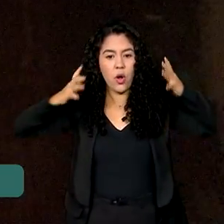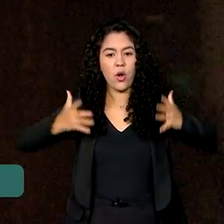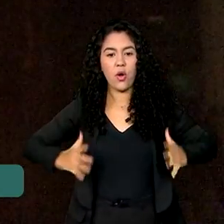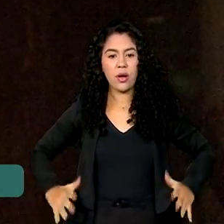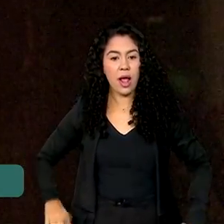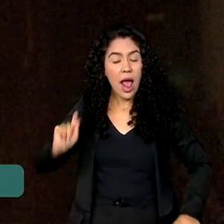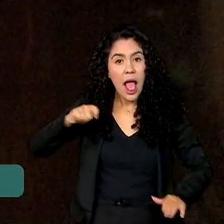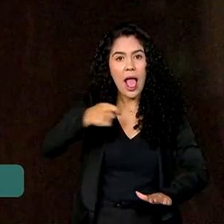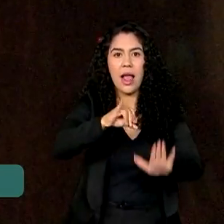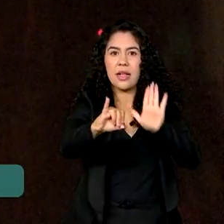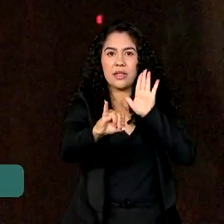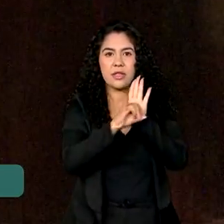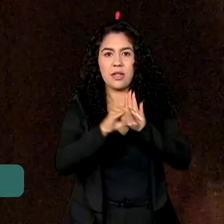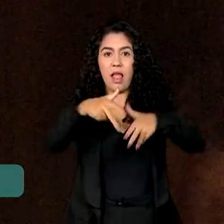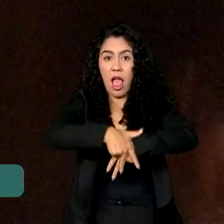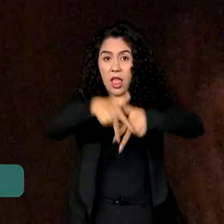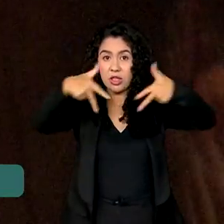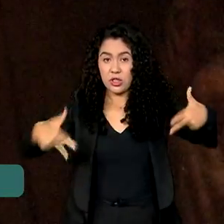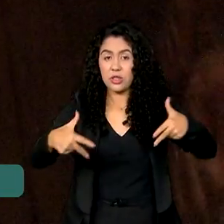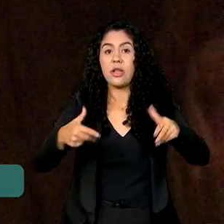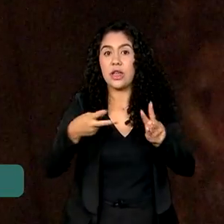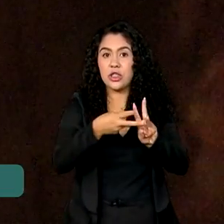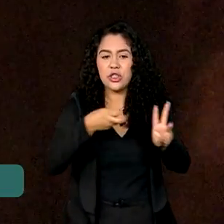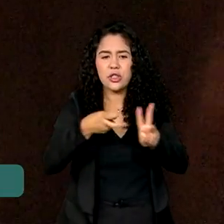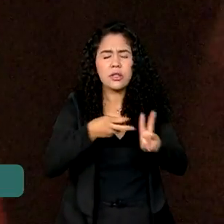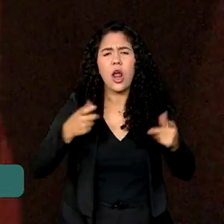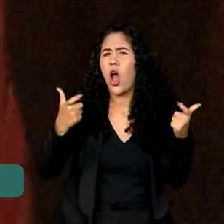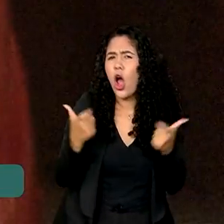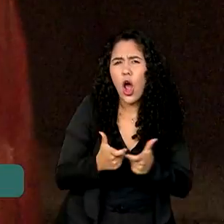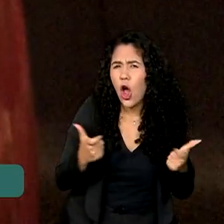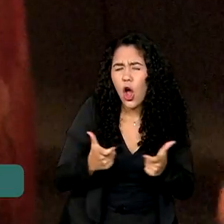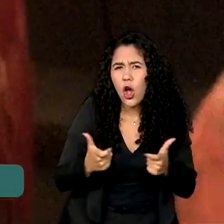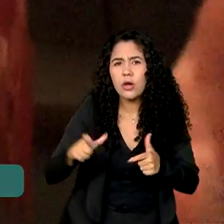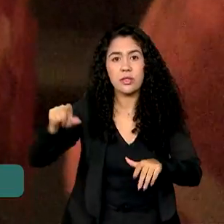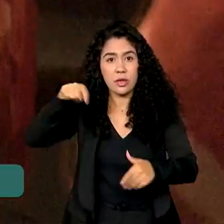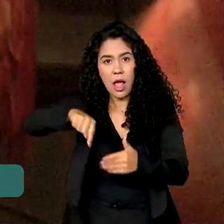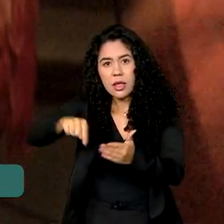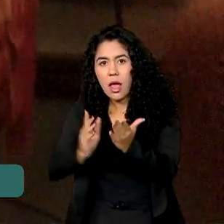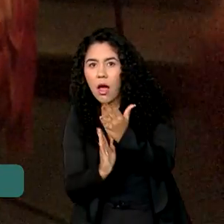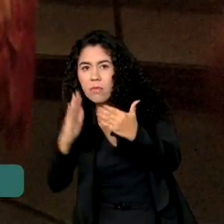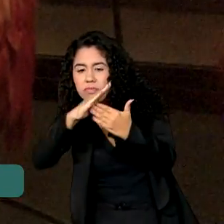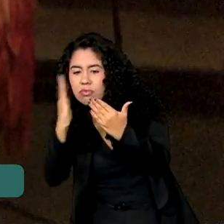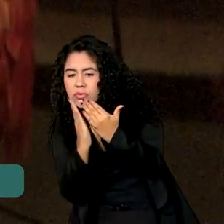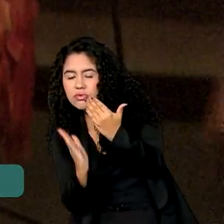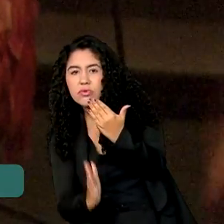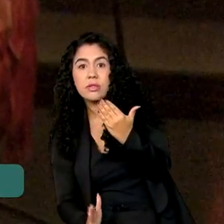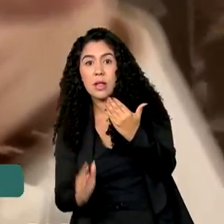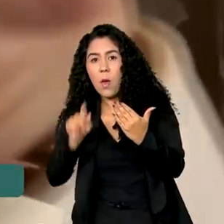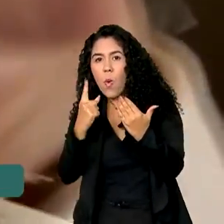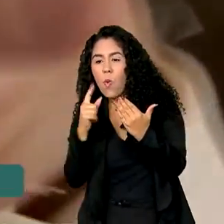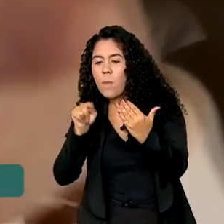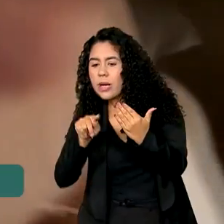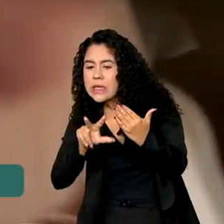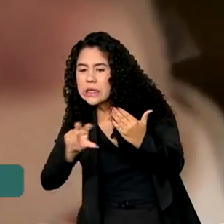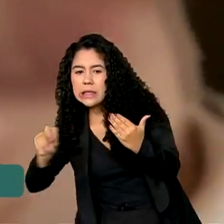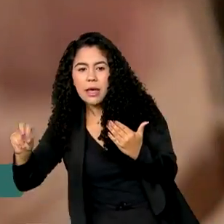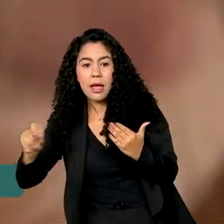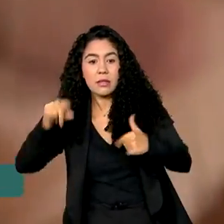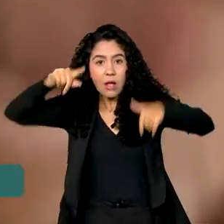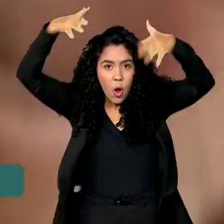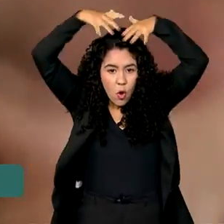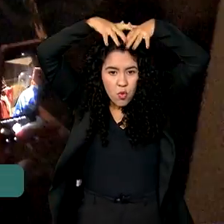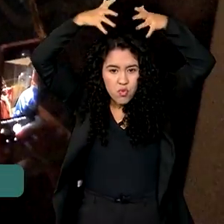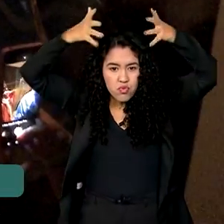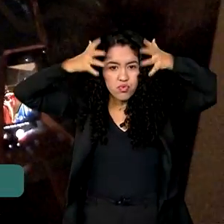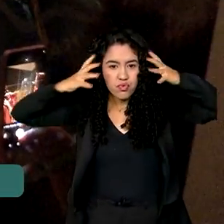memória da etnia indígena, que vivia na parte costeira do Brasil em 1500. O artefato